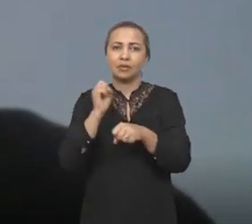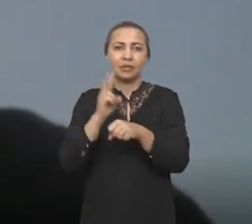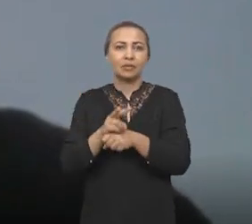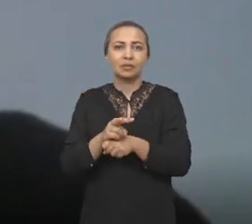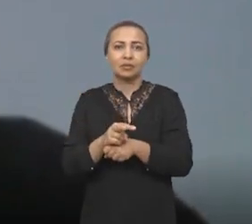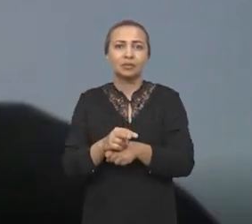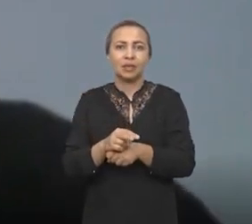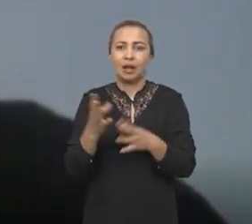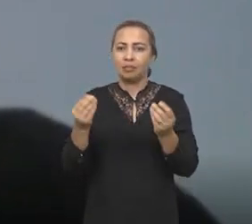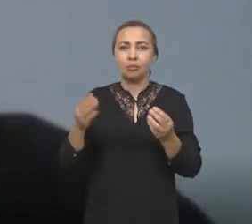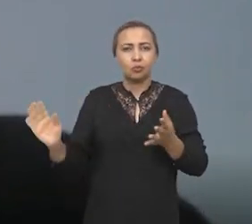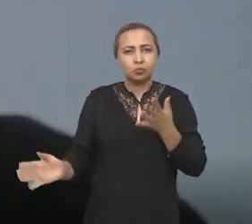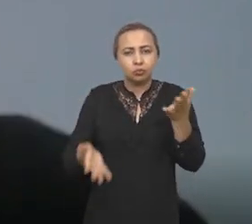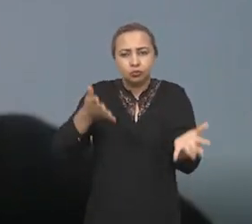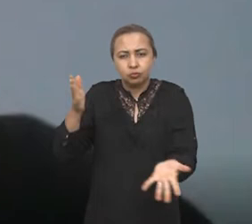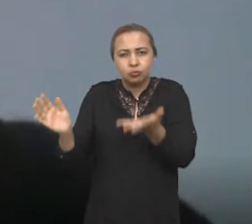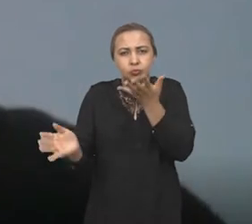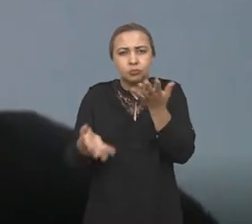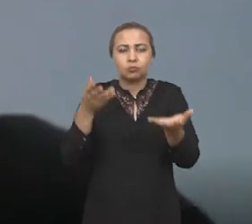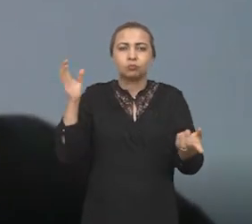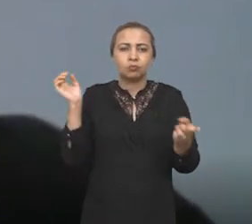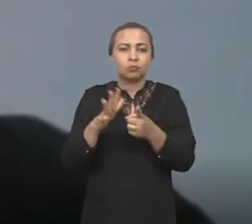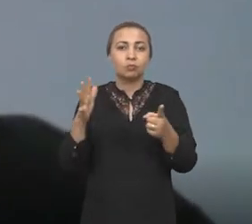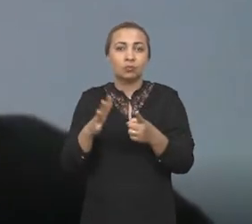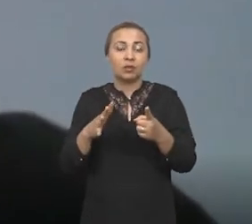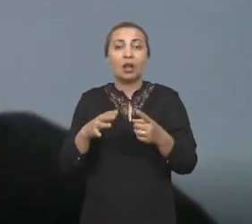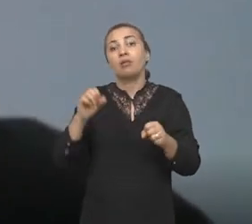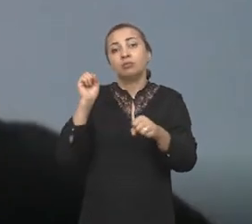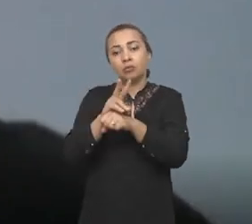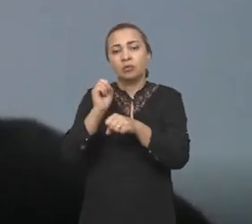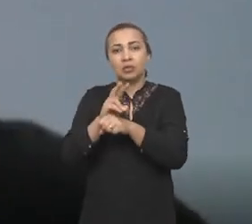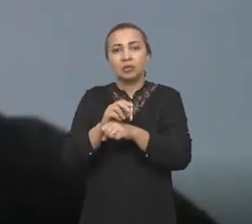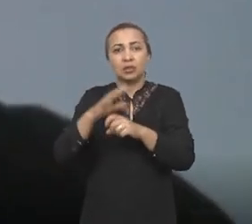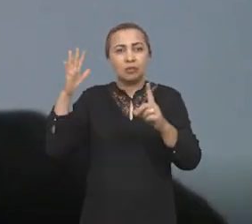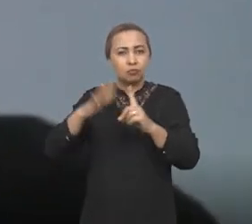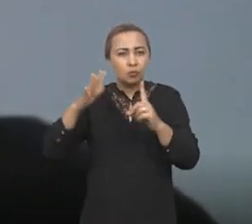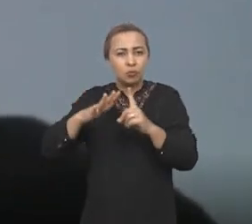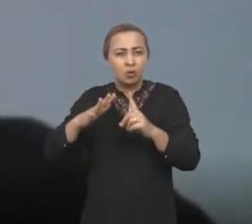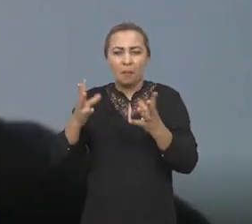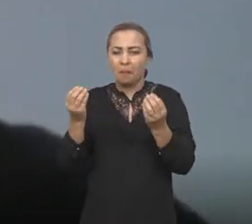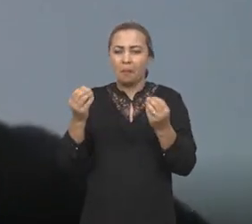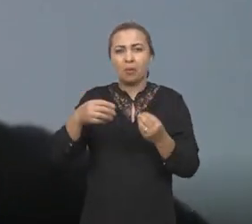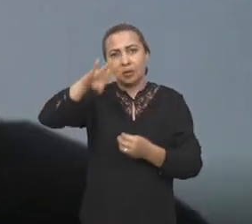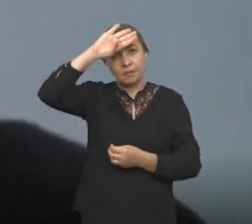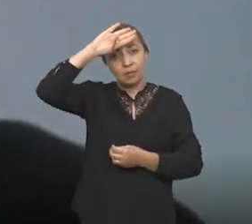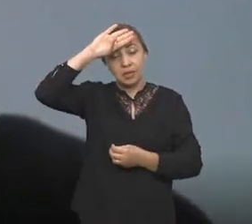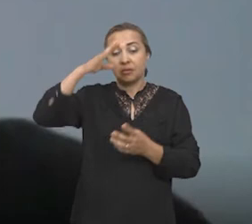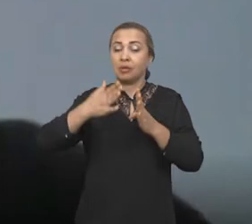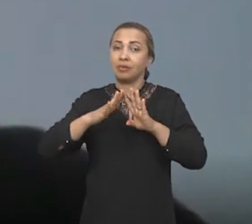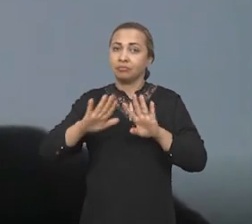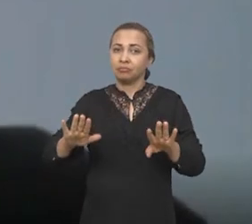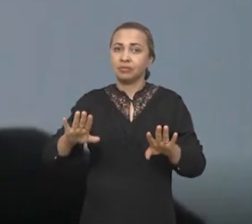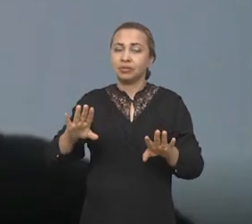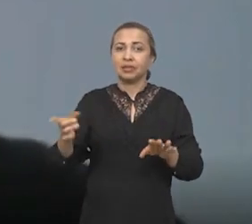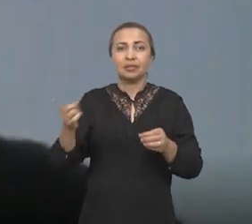mecanismo, ele é muito estimulado. Algo que o vírus tem que estimula essa hiperinflamação e é daí que